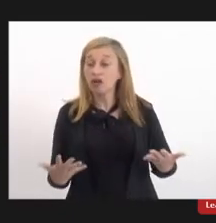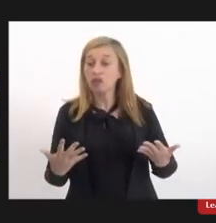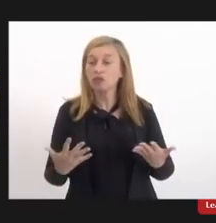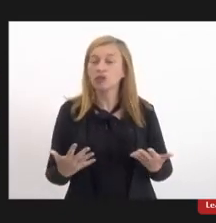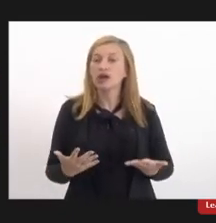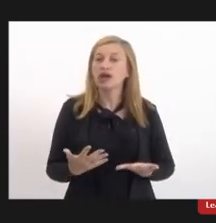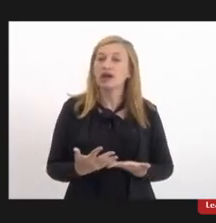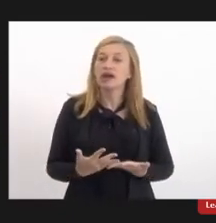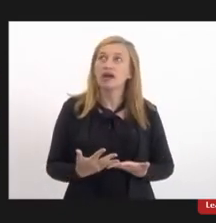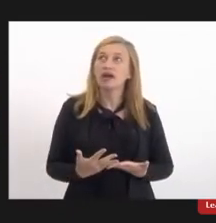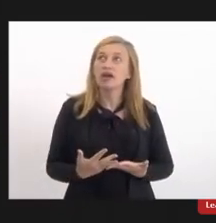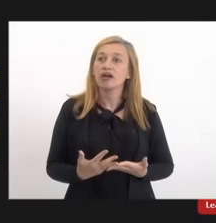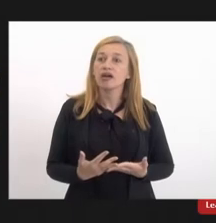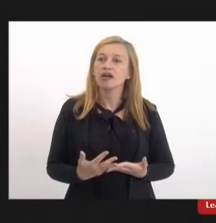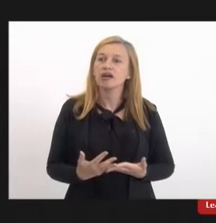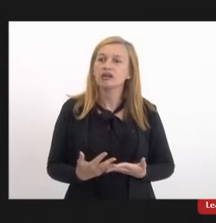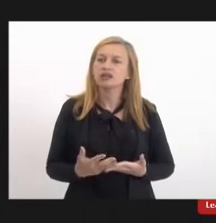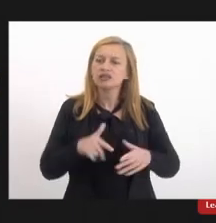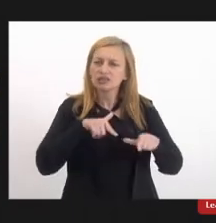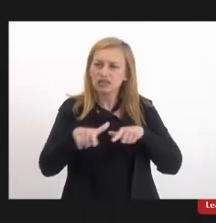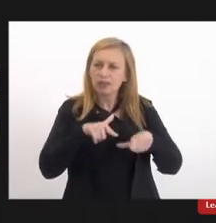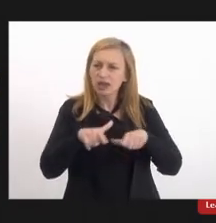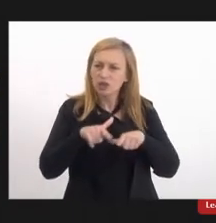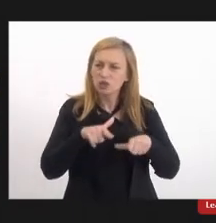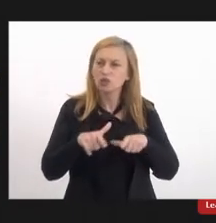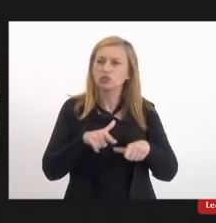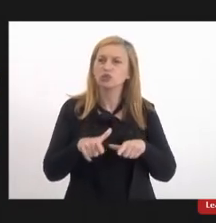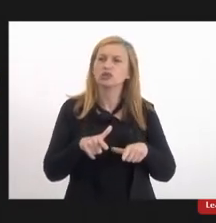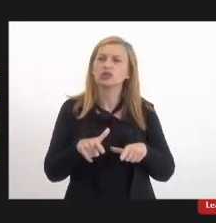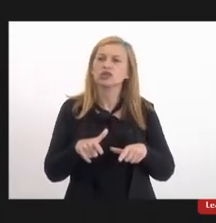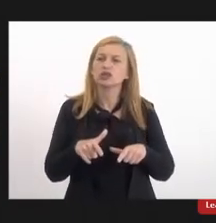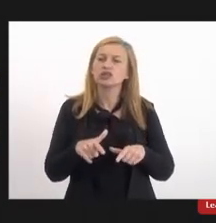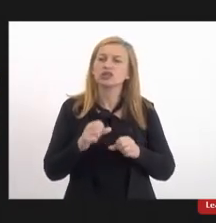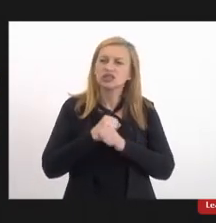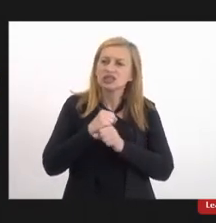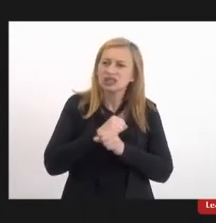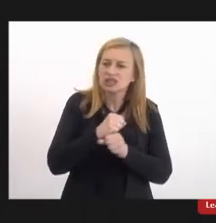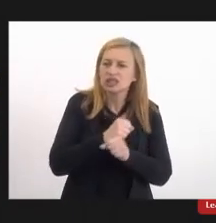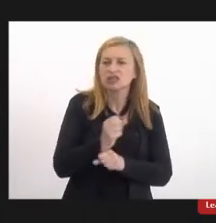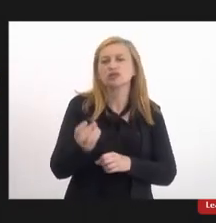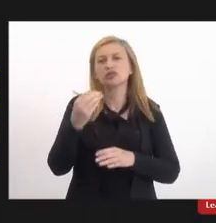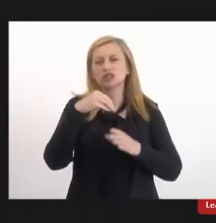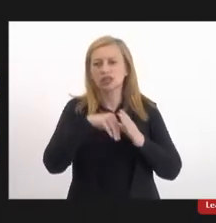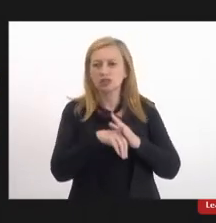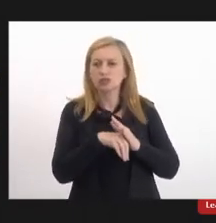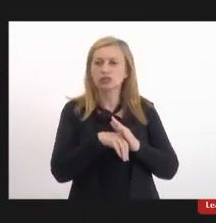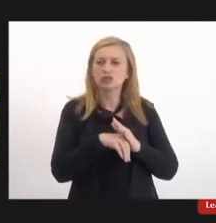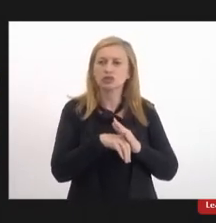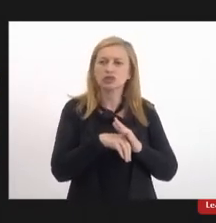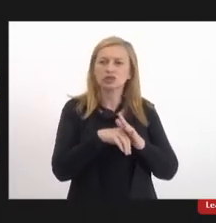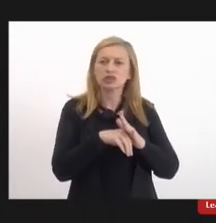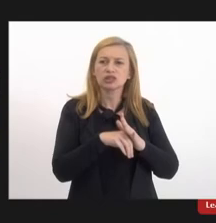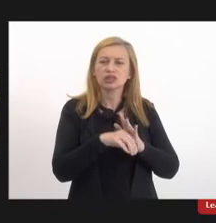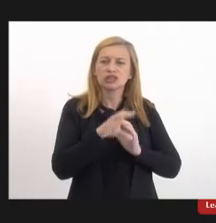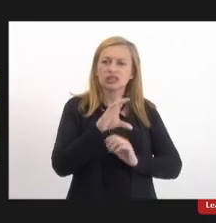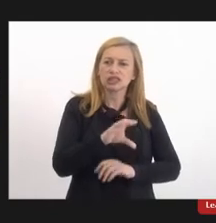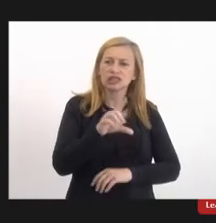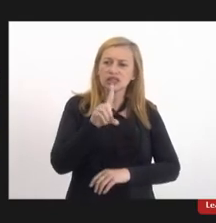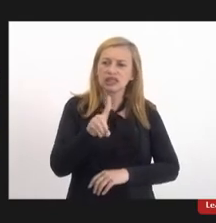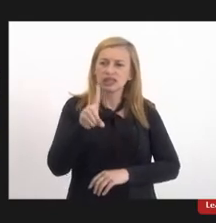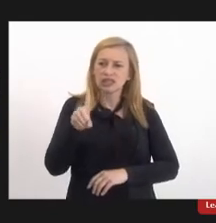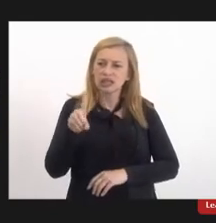a gente trabalhou muito nesses anos aqui dentro da CDDM